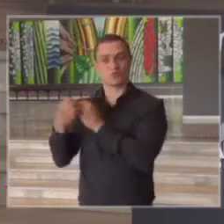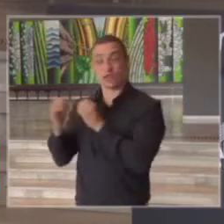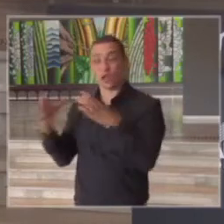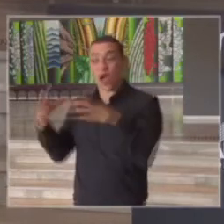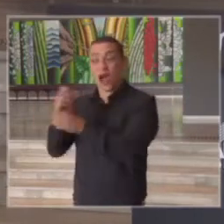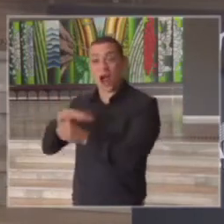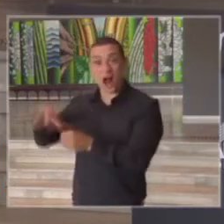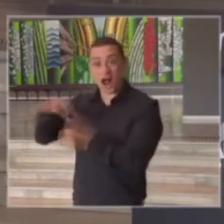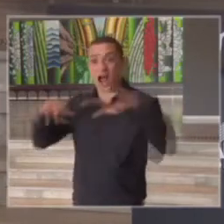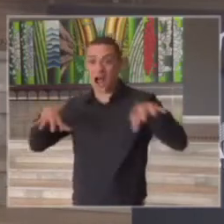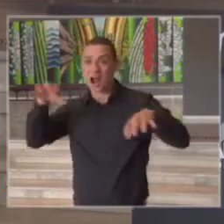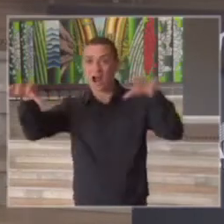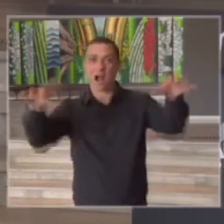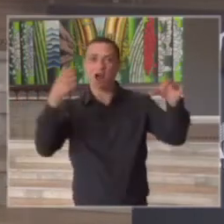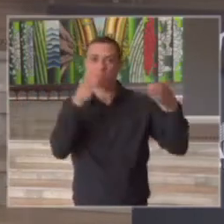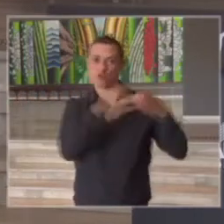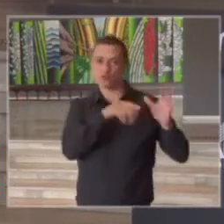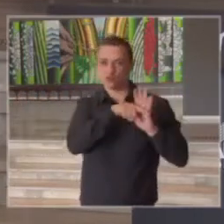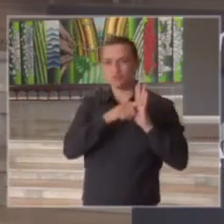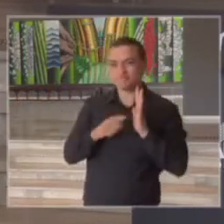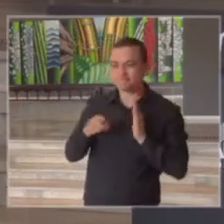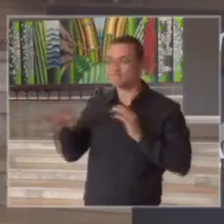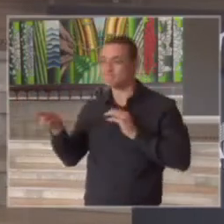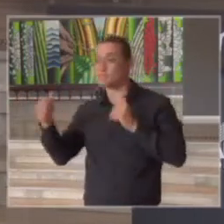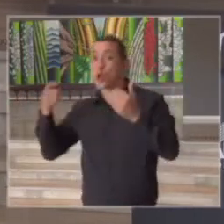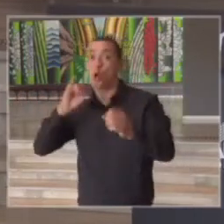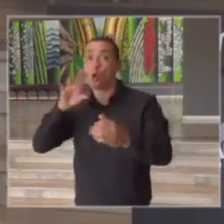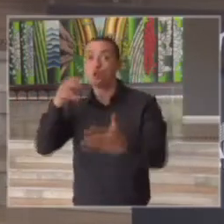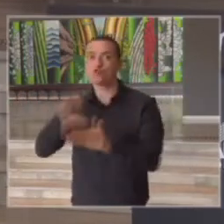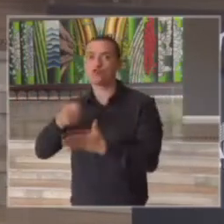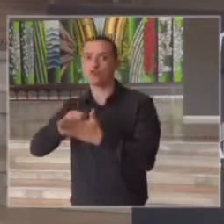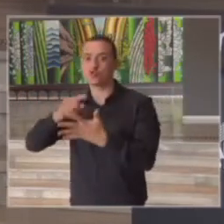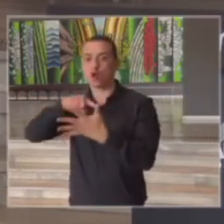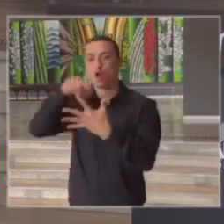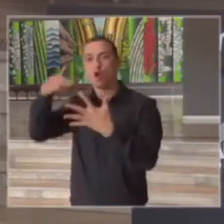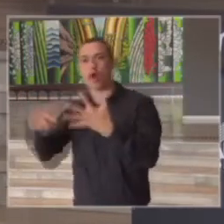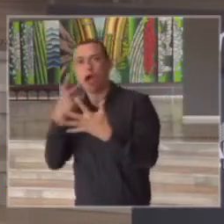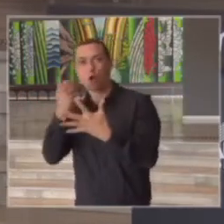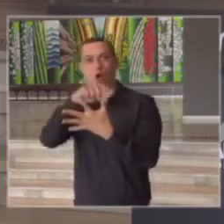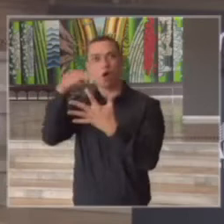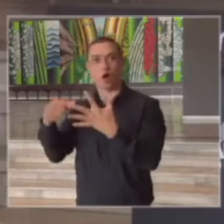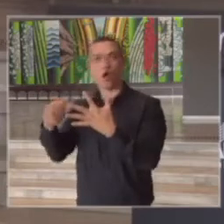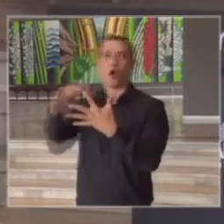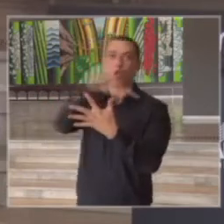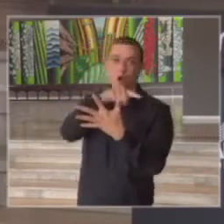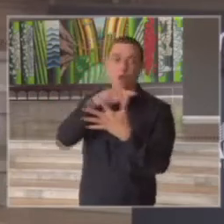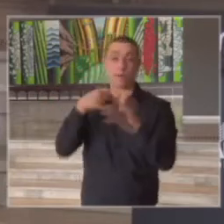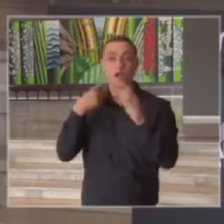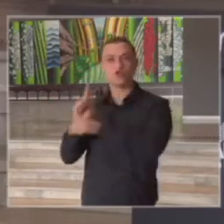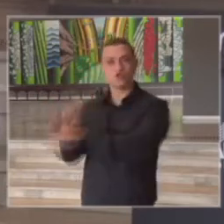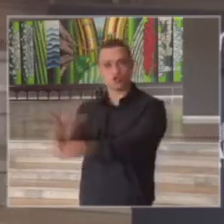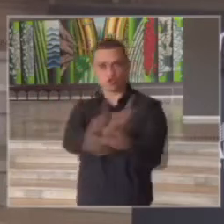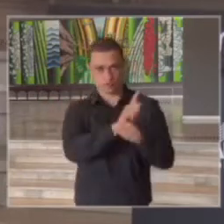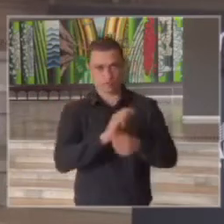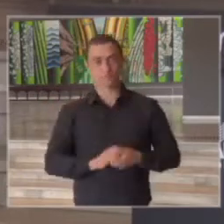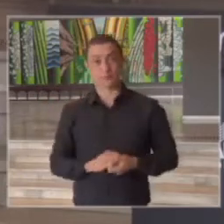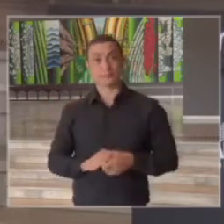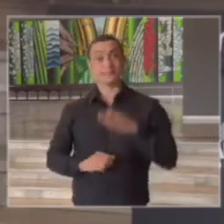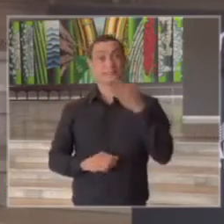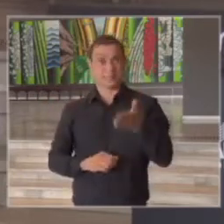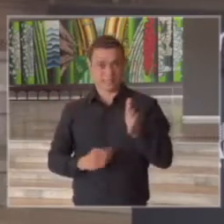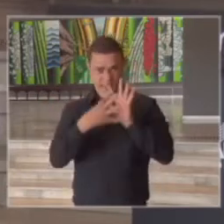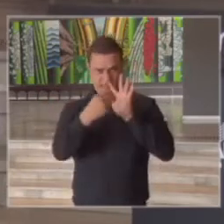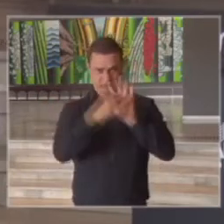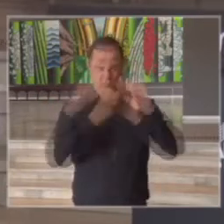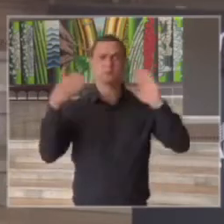o centro de contingência analisa e ou endurece ou flexibiliza fazendo essa gestão da quarentena esse modelo